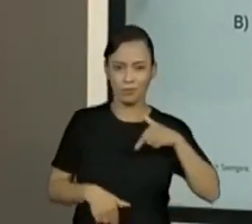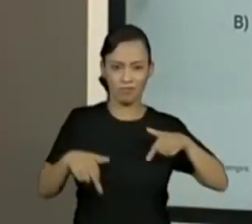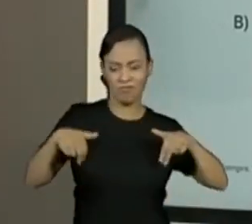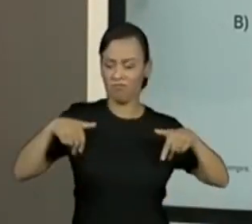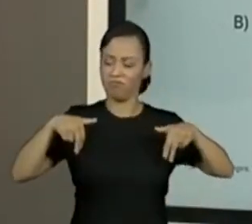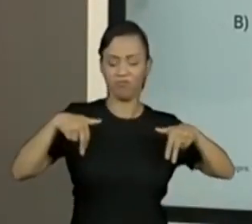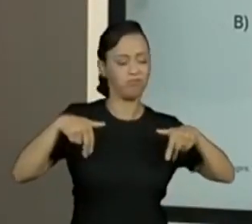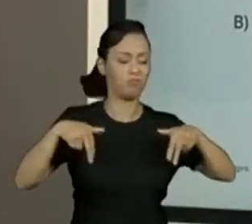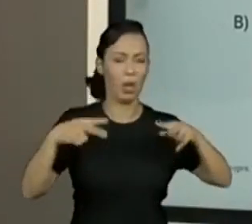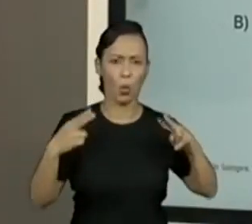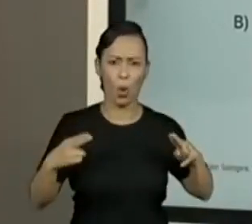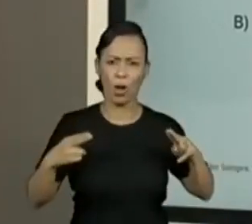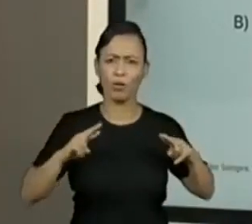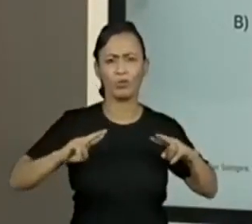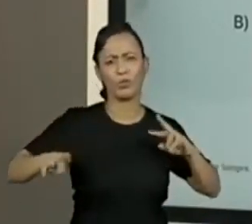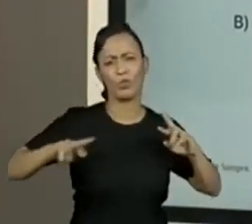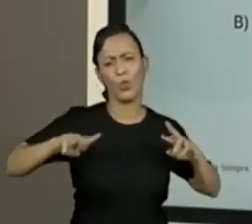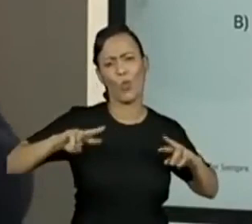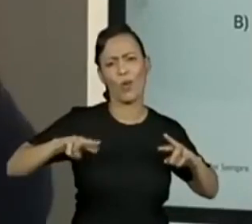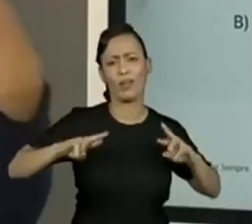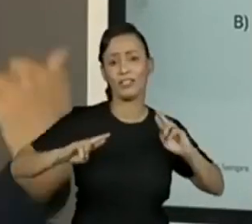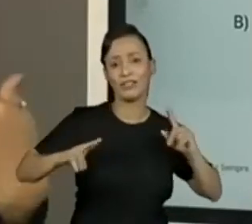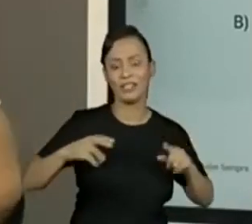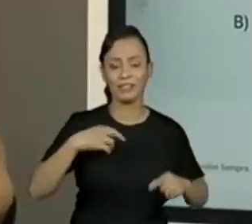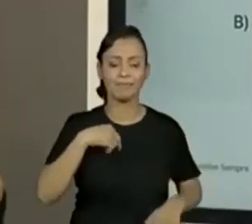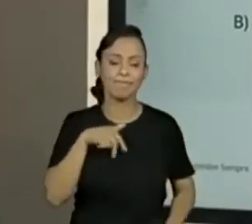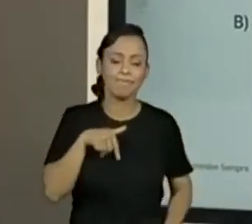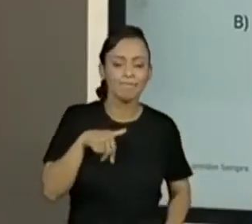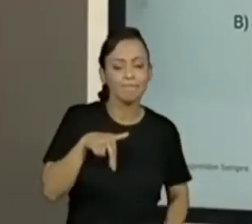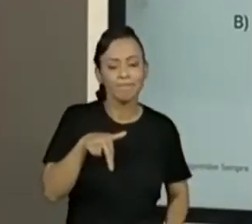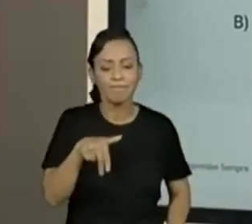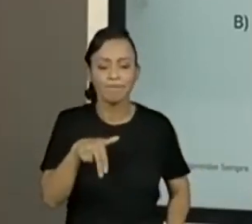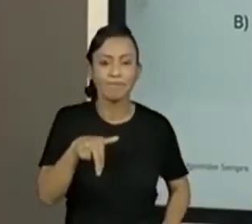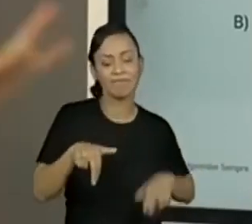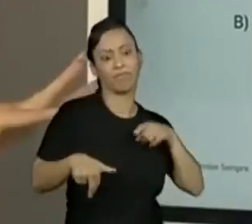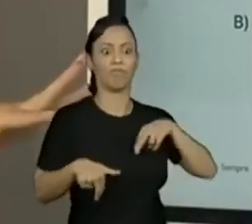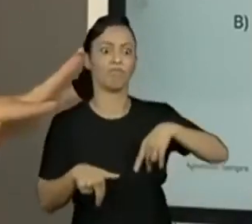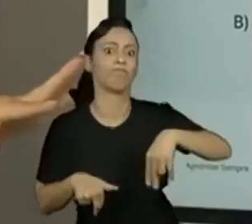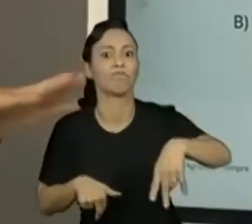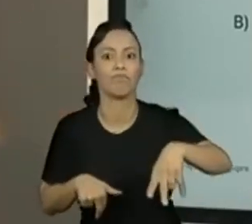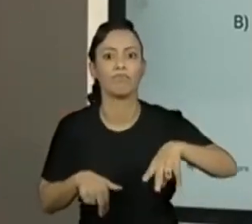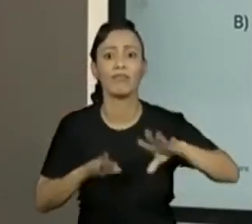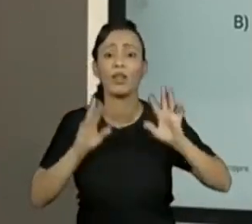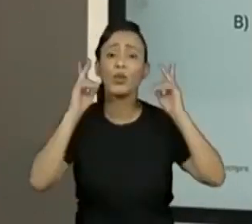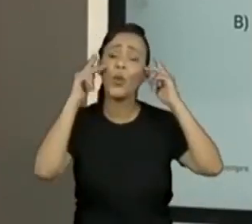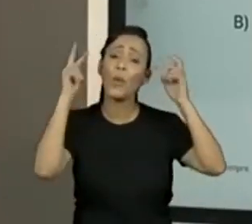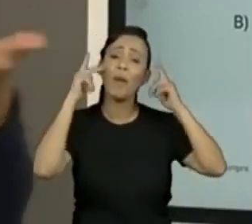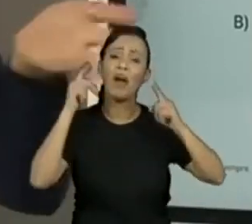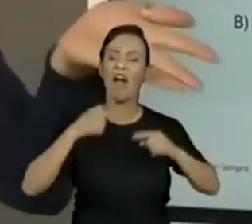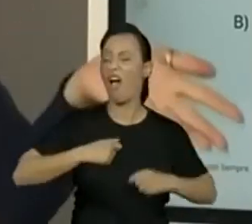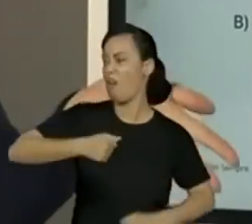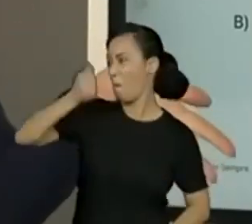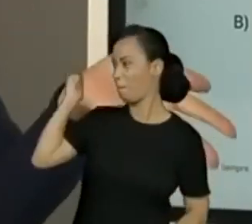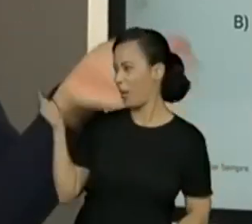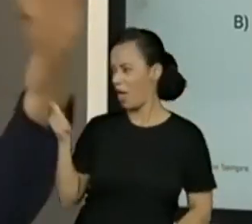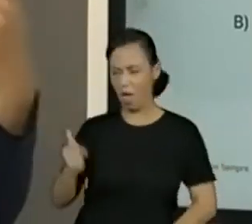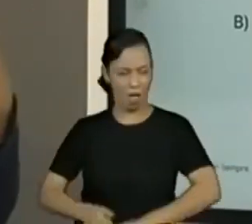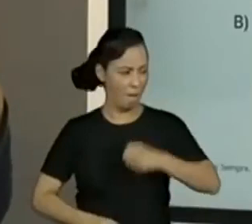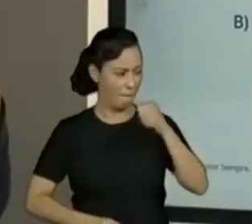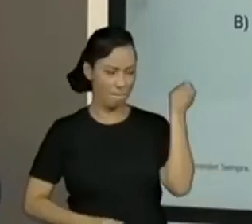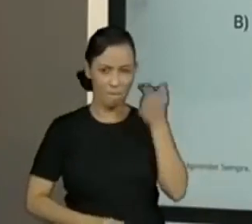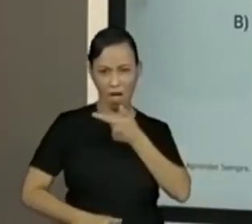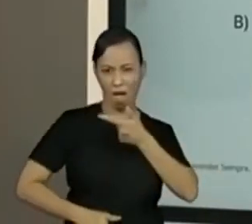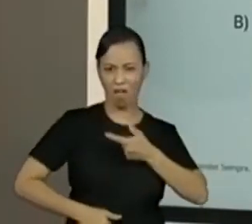Então, a gente sempre vai ter aquele que está mais na frente, aquele que não está tanto. Isso faz parte. Não é que eu sei mais ou que eu sei menos.